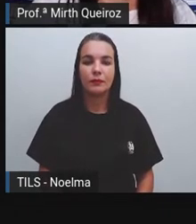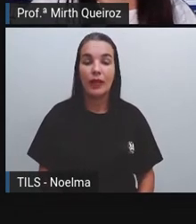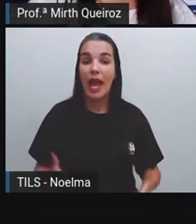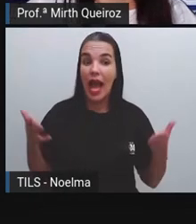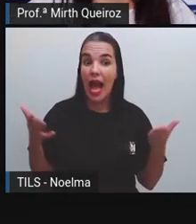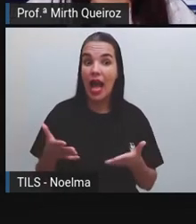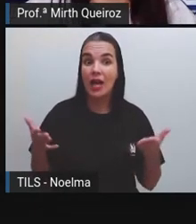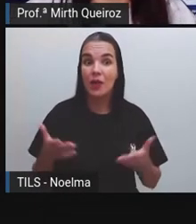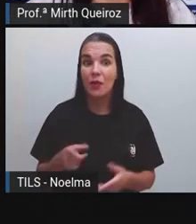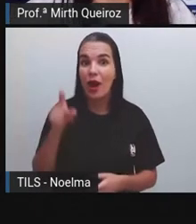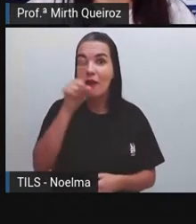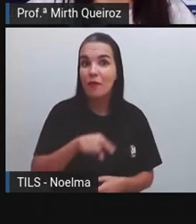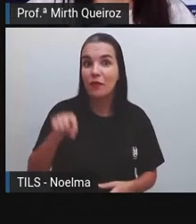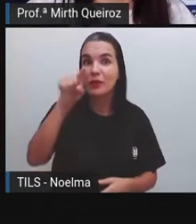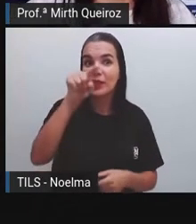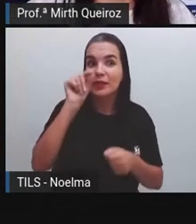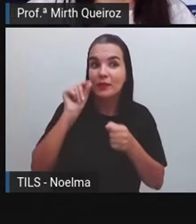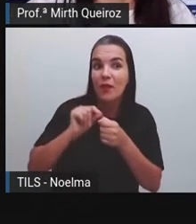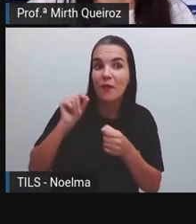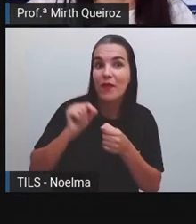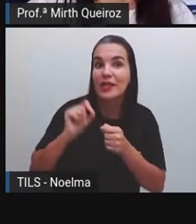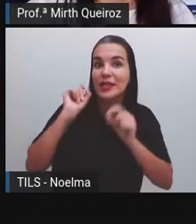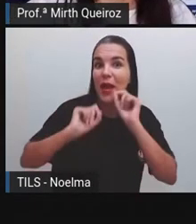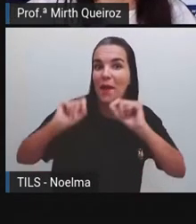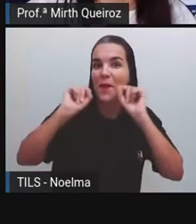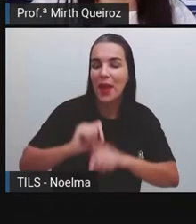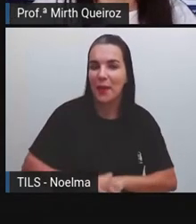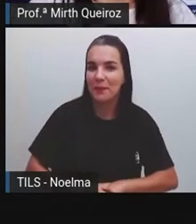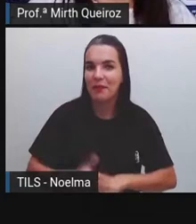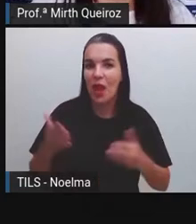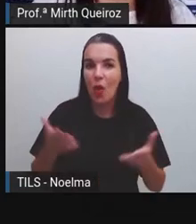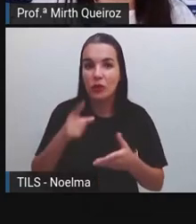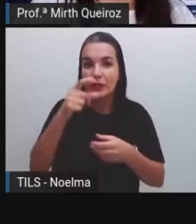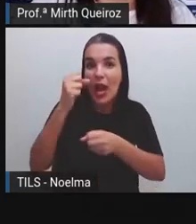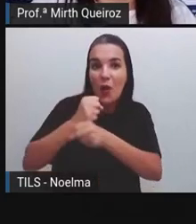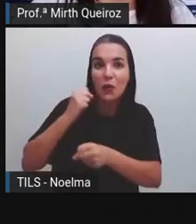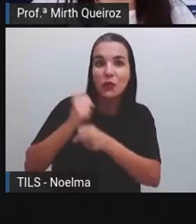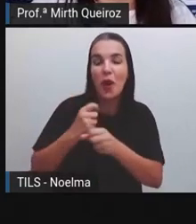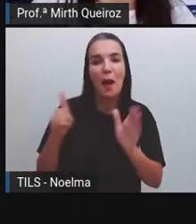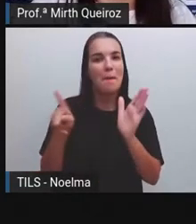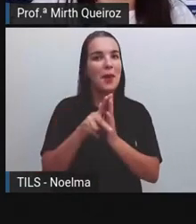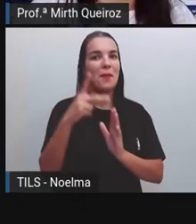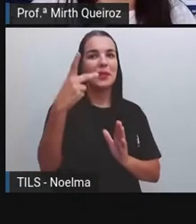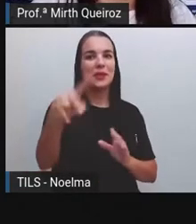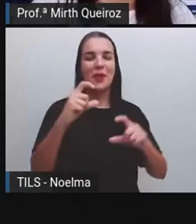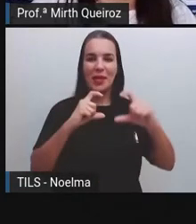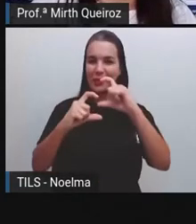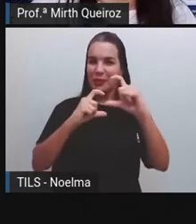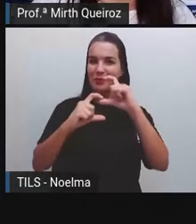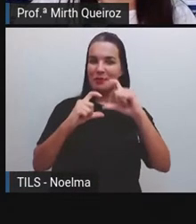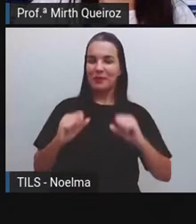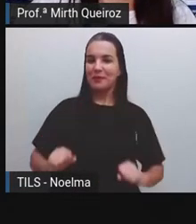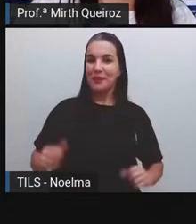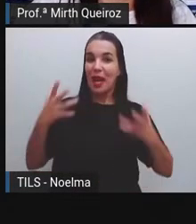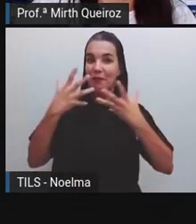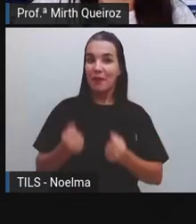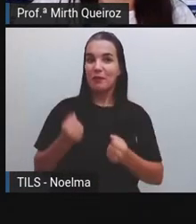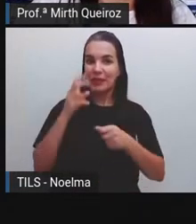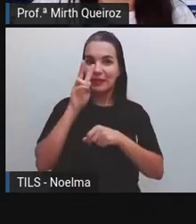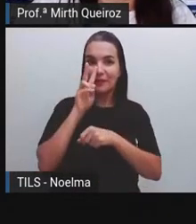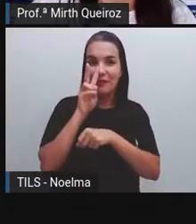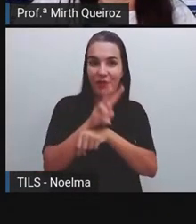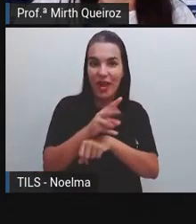E o que vocês vão fazer? Hoje vocês vão construir uma história em quadrinhos. Vamos assistir